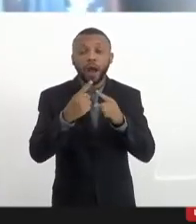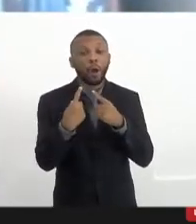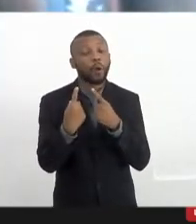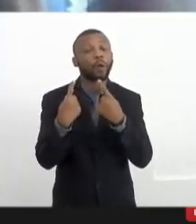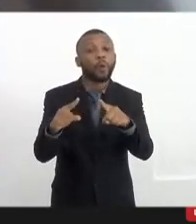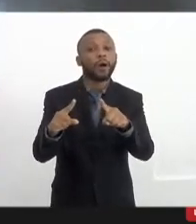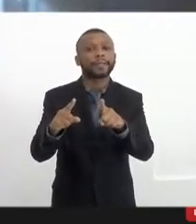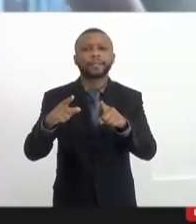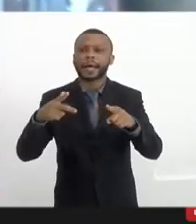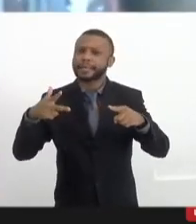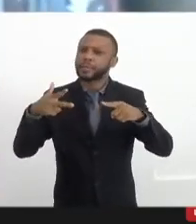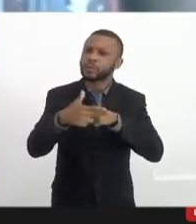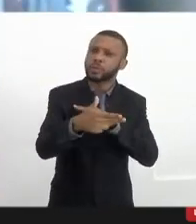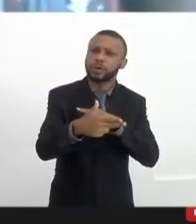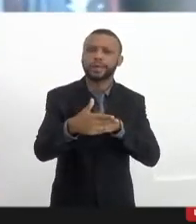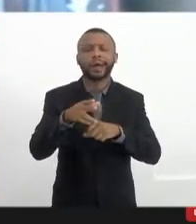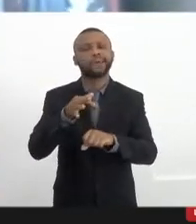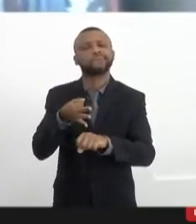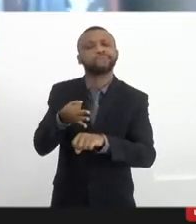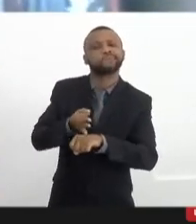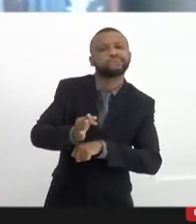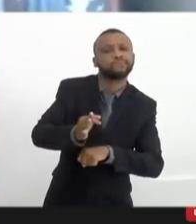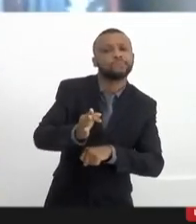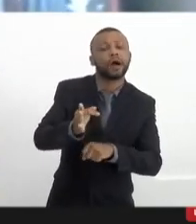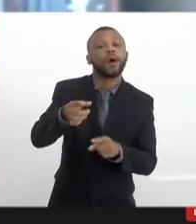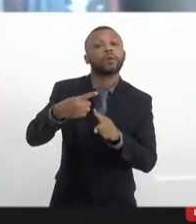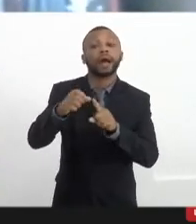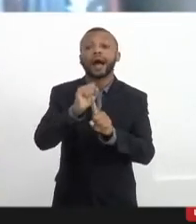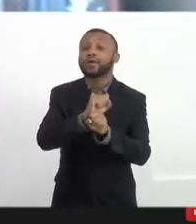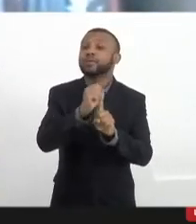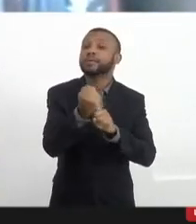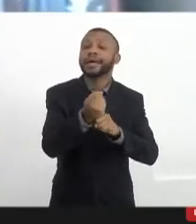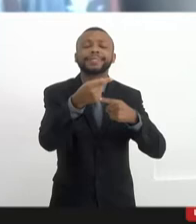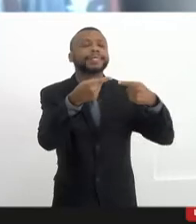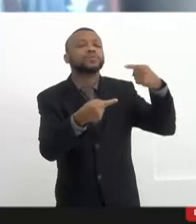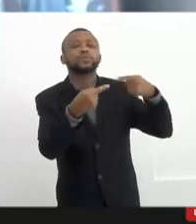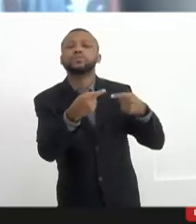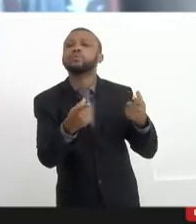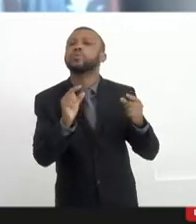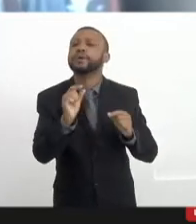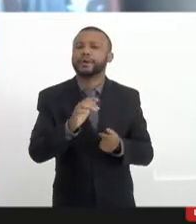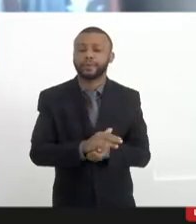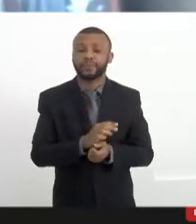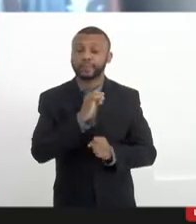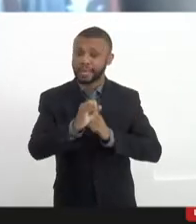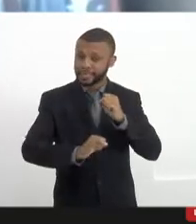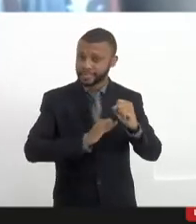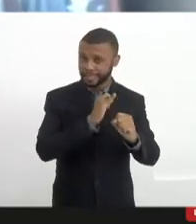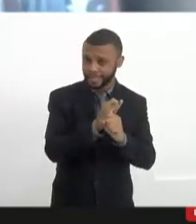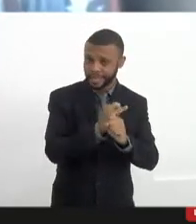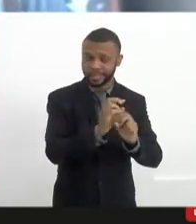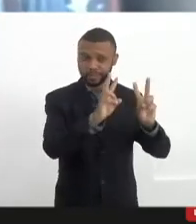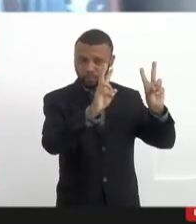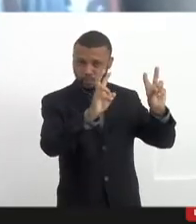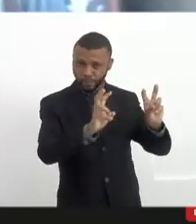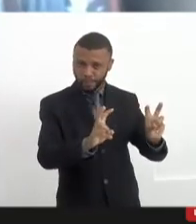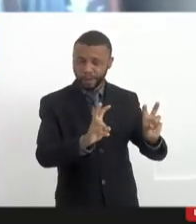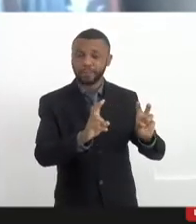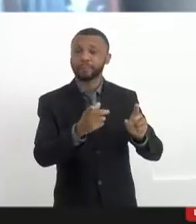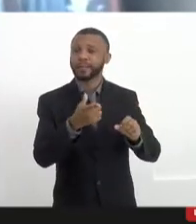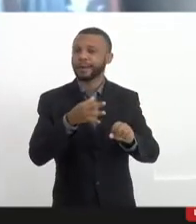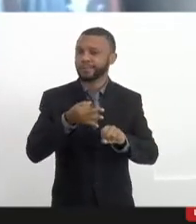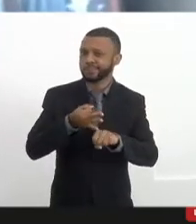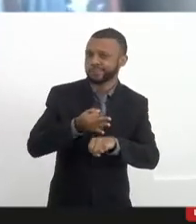news, é porque a sociedade está discutindo internet, fake news,